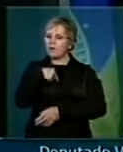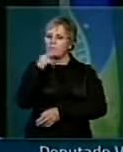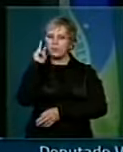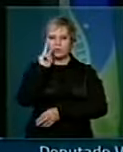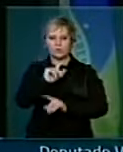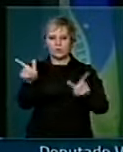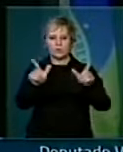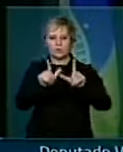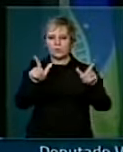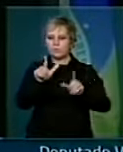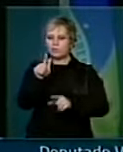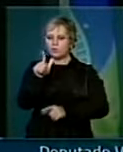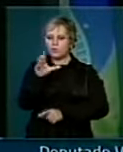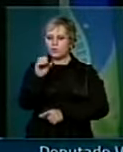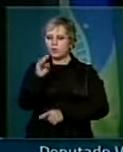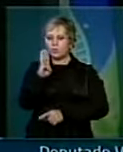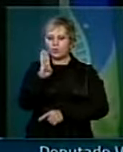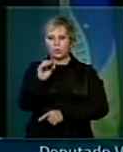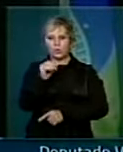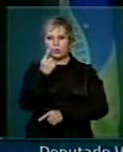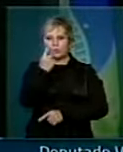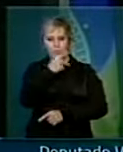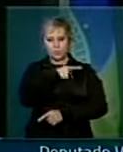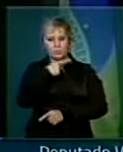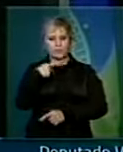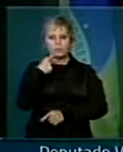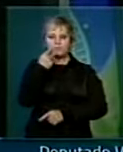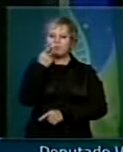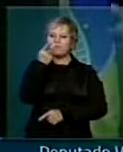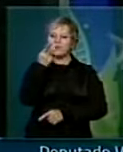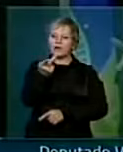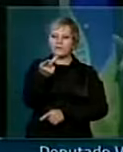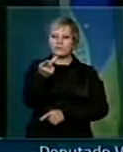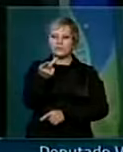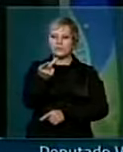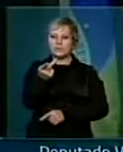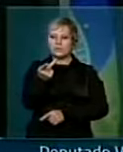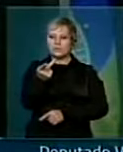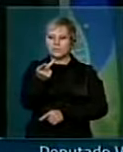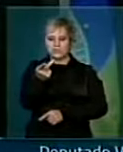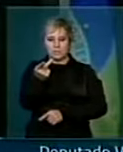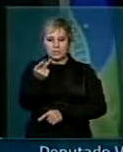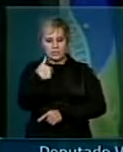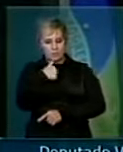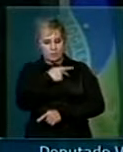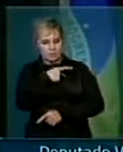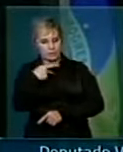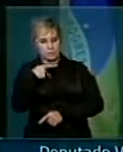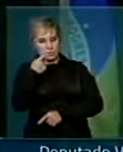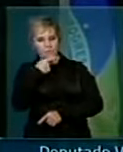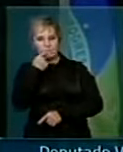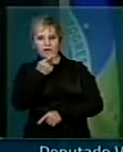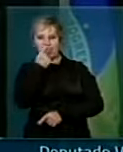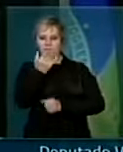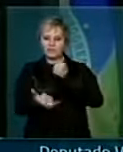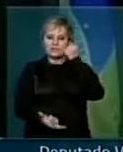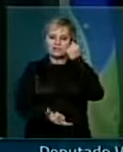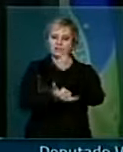interpretação de um pastor, dizendo que ele traía a mulher, porque a Bíblia dizia que ele tinha